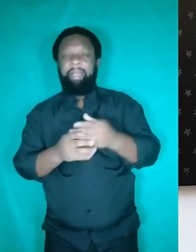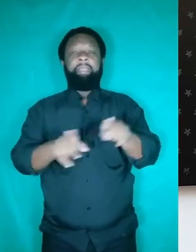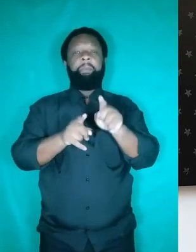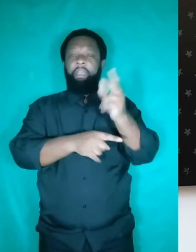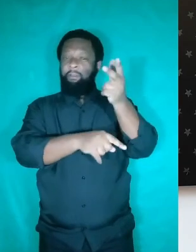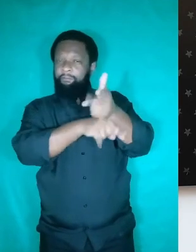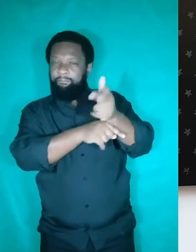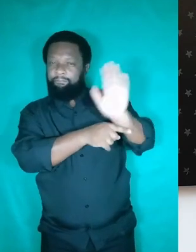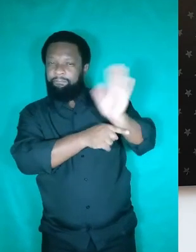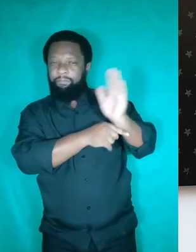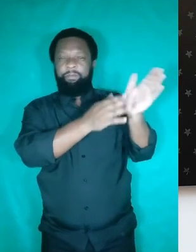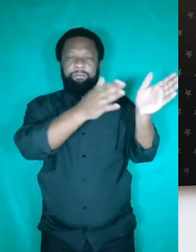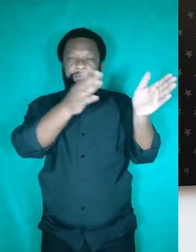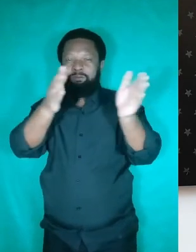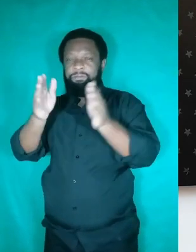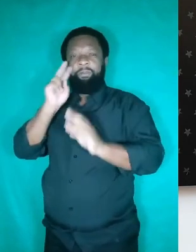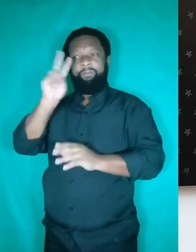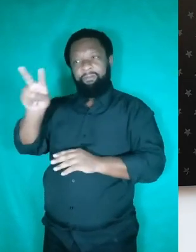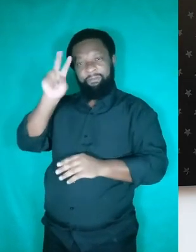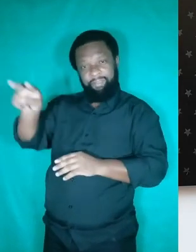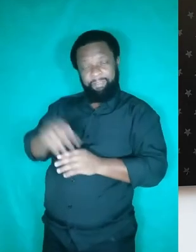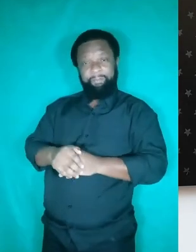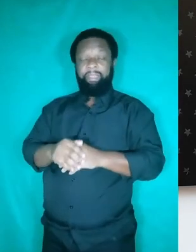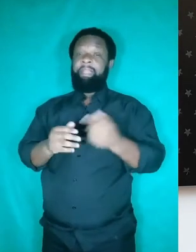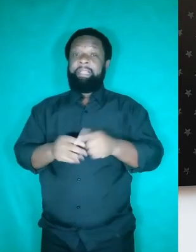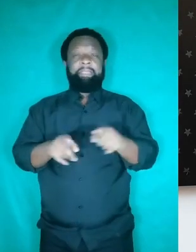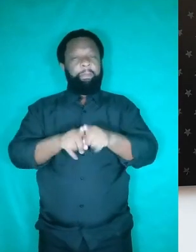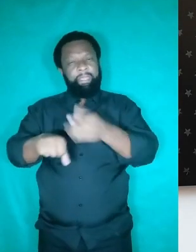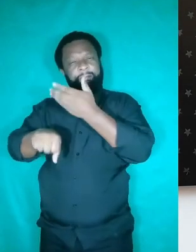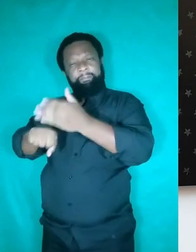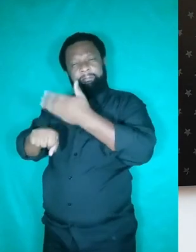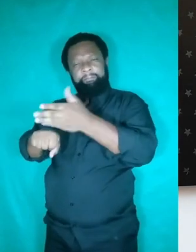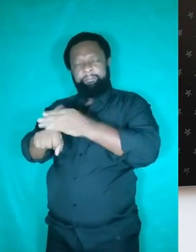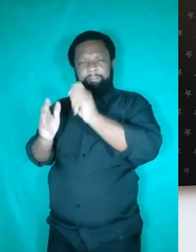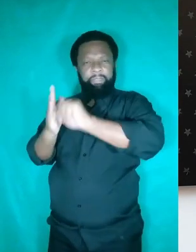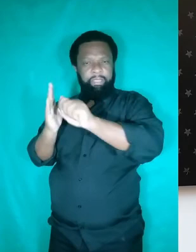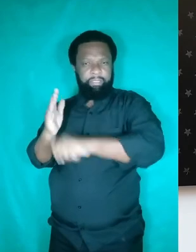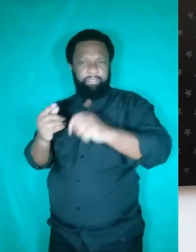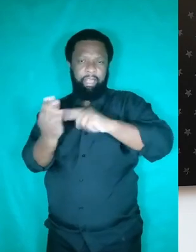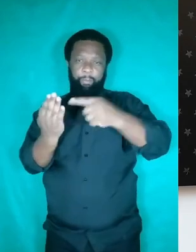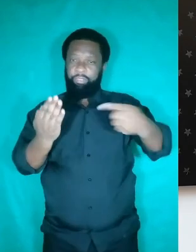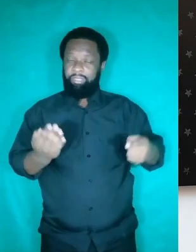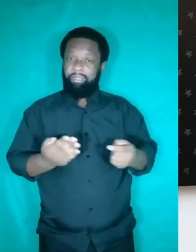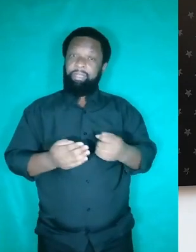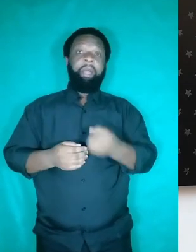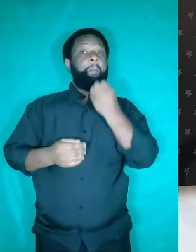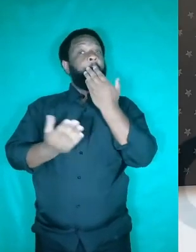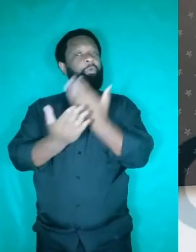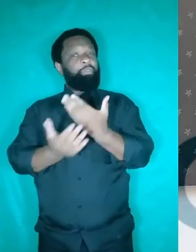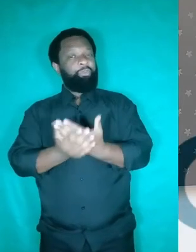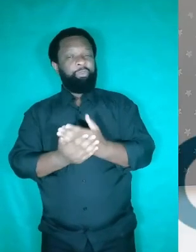outros vídeos, às videoaulas que a gente tem aqui no canal. Façam os exercícios também na apostila, tá bom? Bons